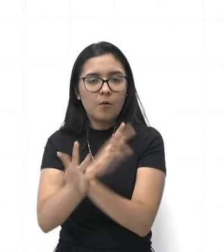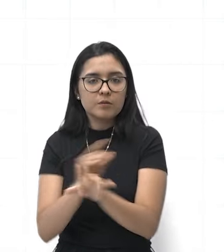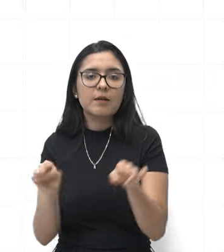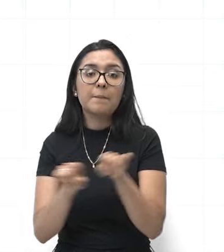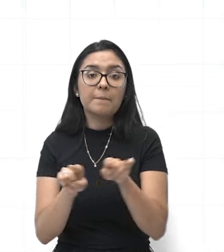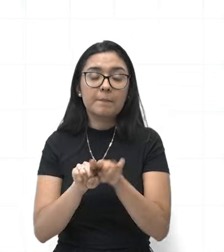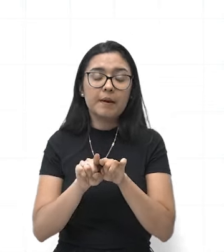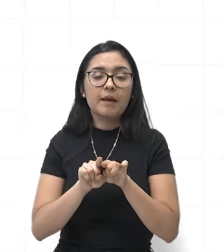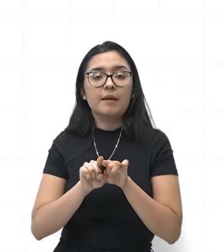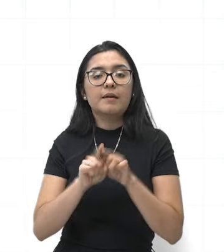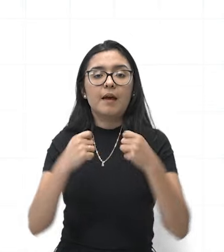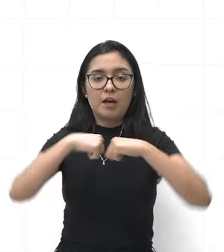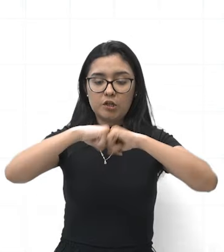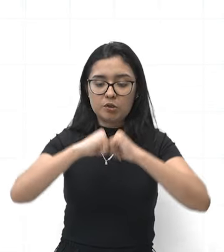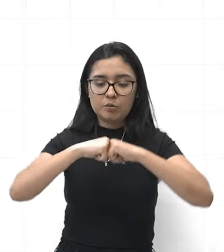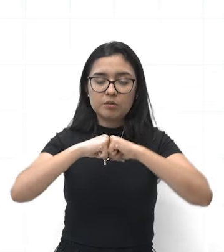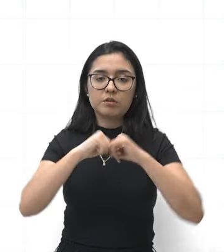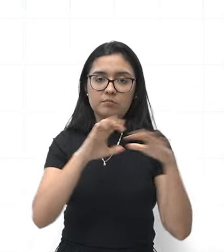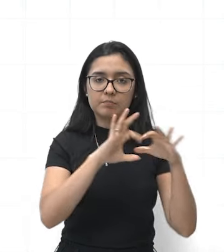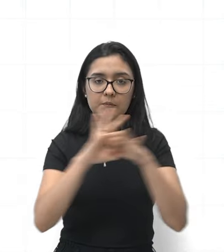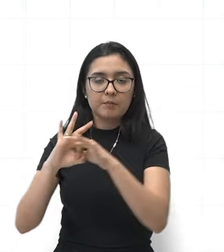formam alavancas